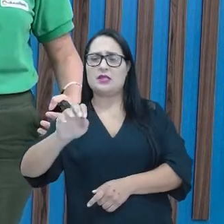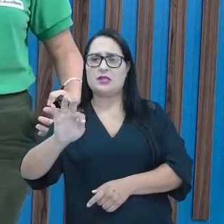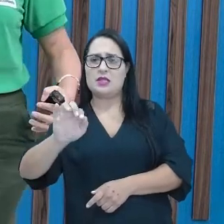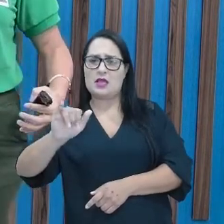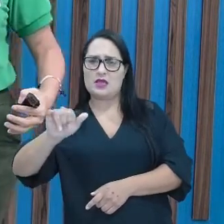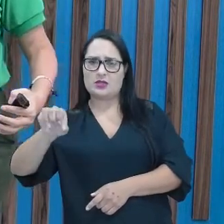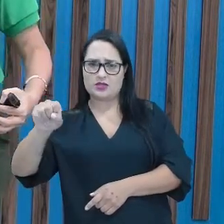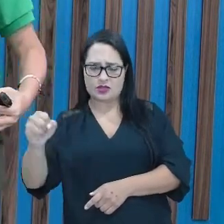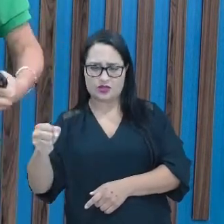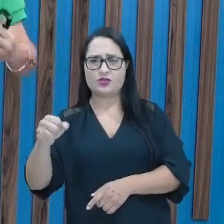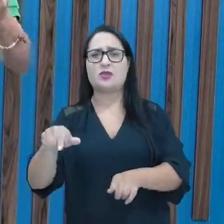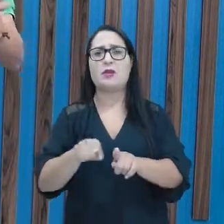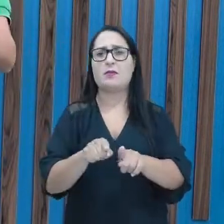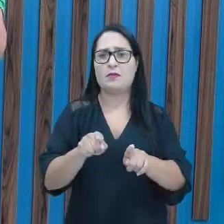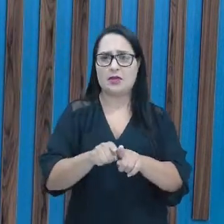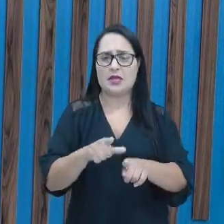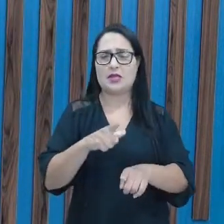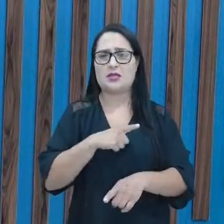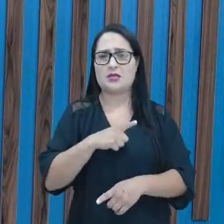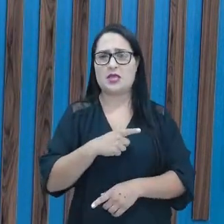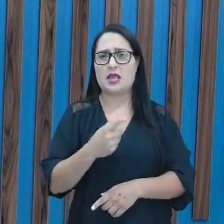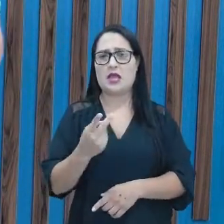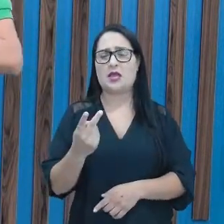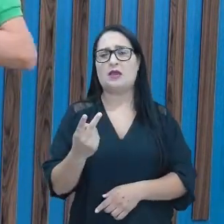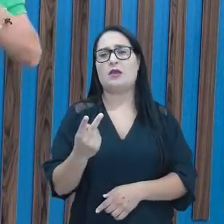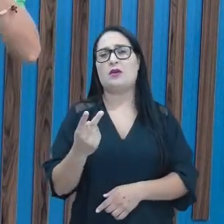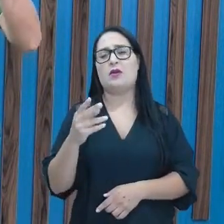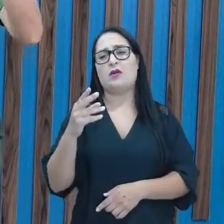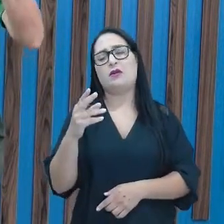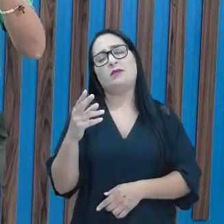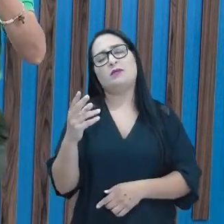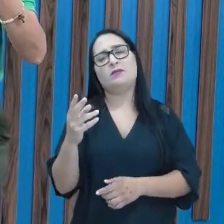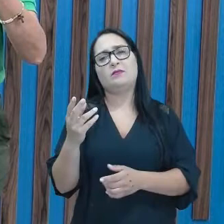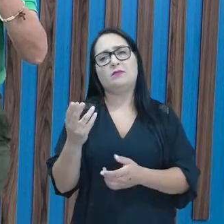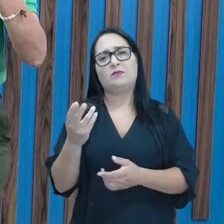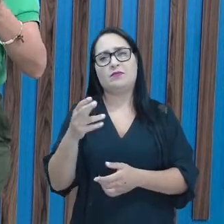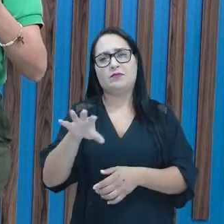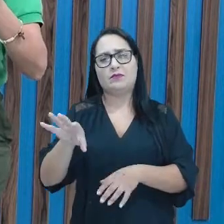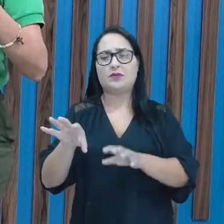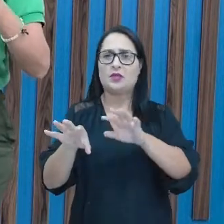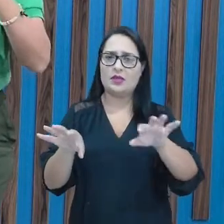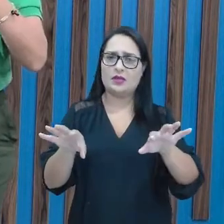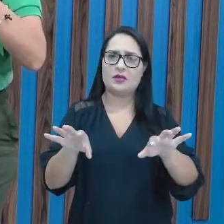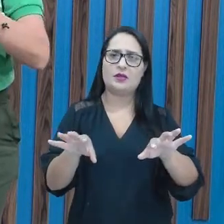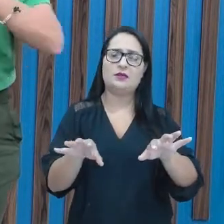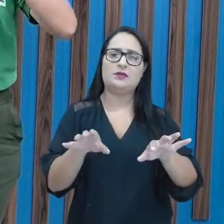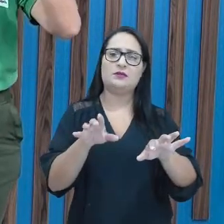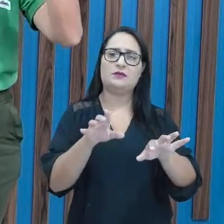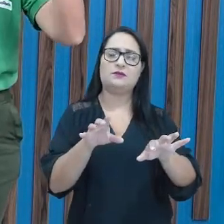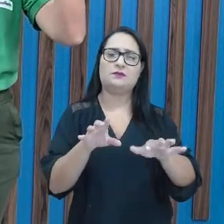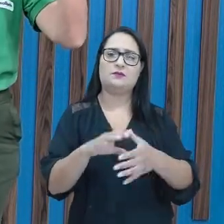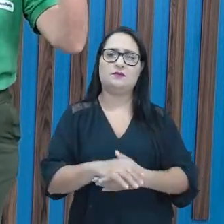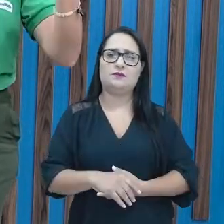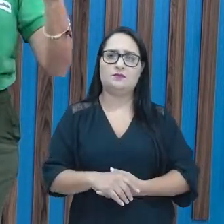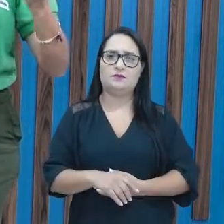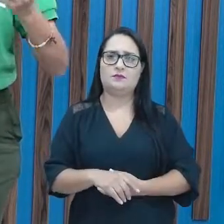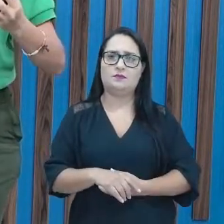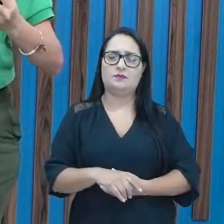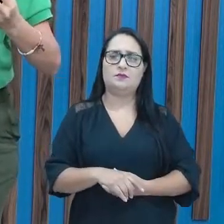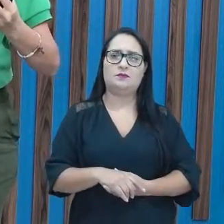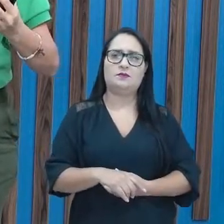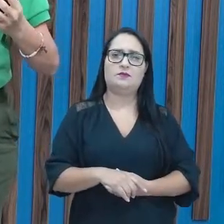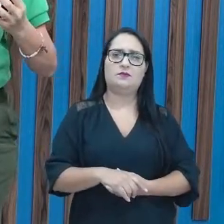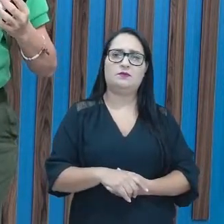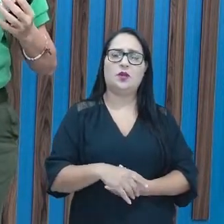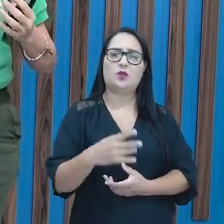dígrafos consonantais, que são compostos por consoantes. E existem os dígrafos vocálicos, que são compostos por vogais e